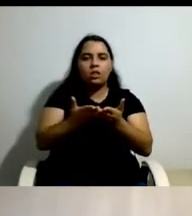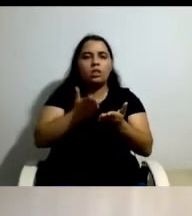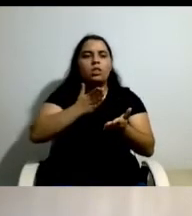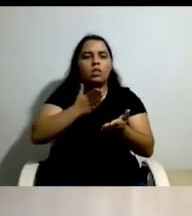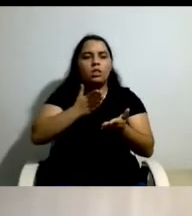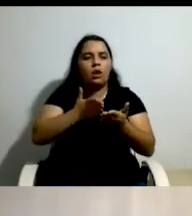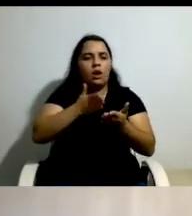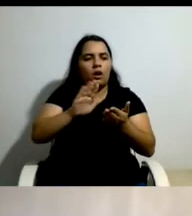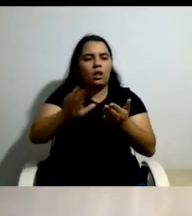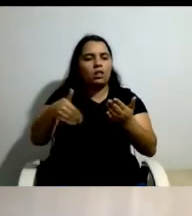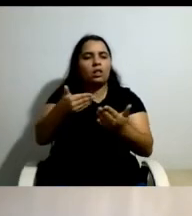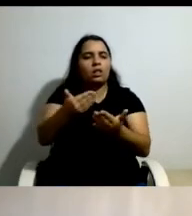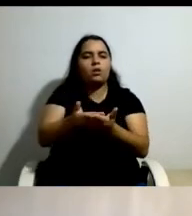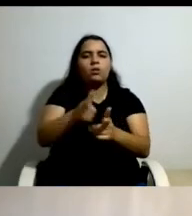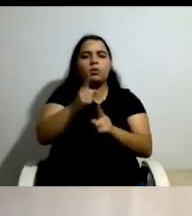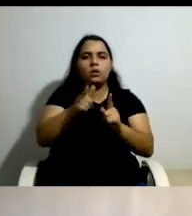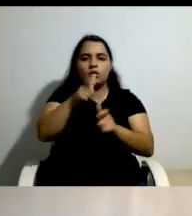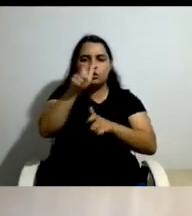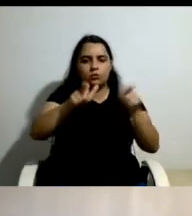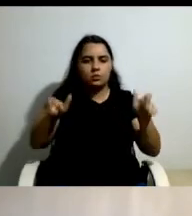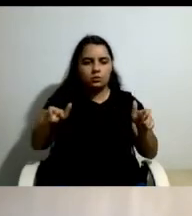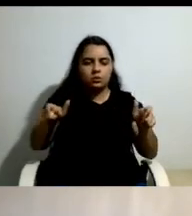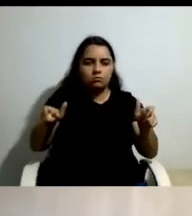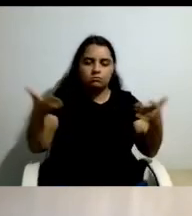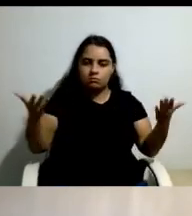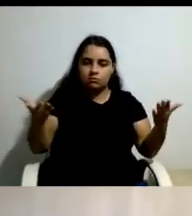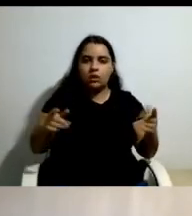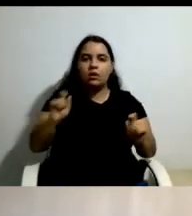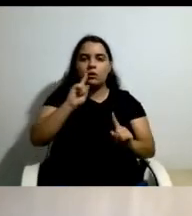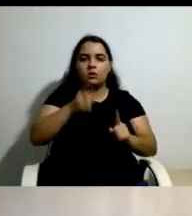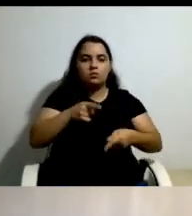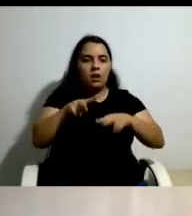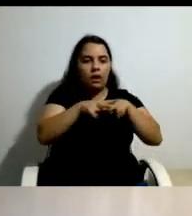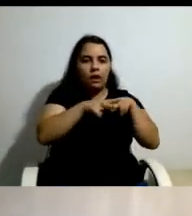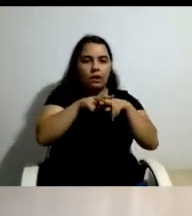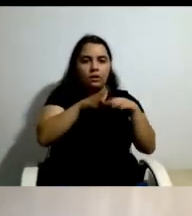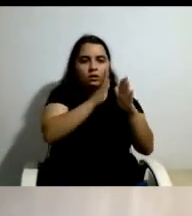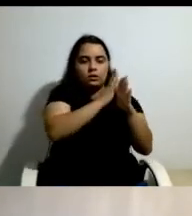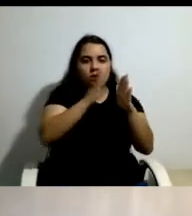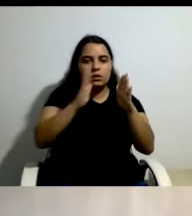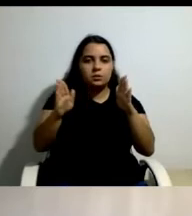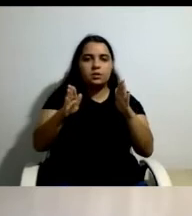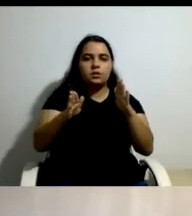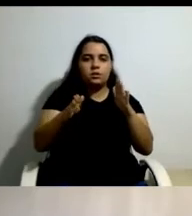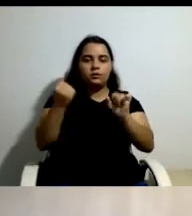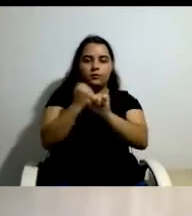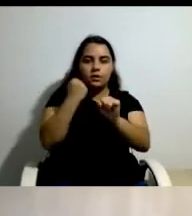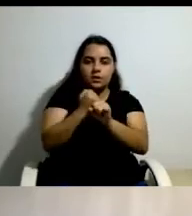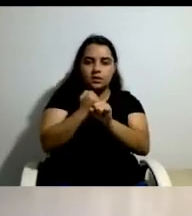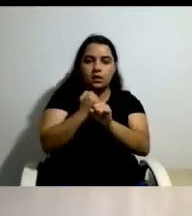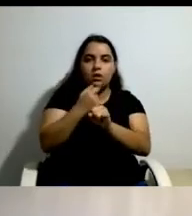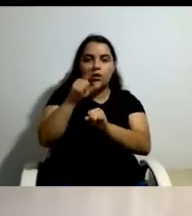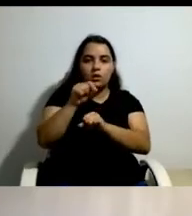Começando, então, por fazer uma análise daquilo que foram os processos de operacionalização e implementação